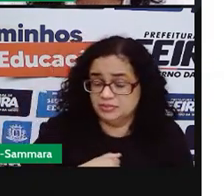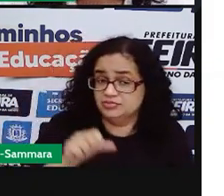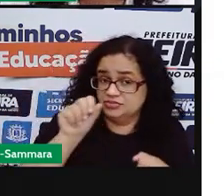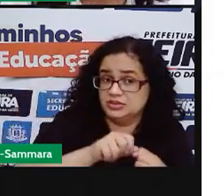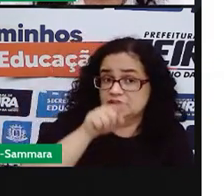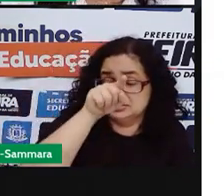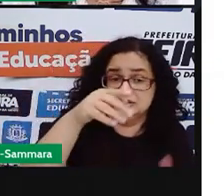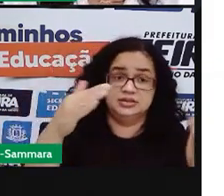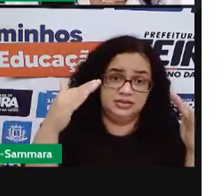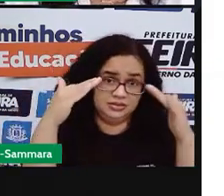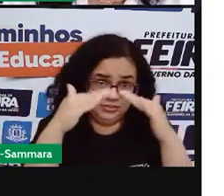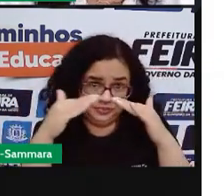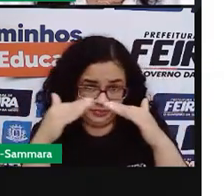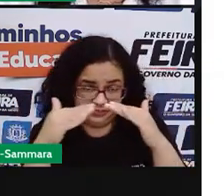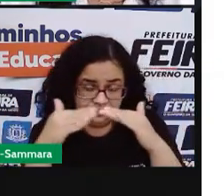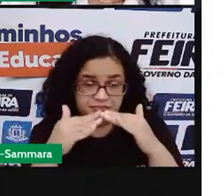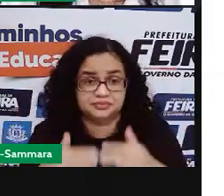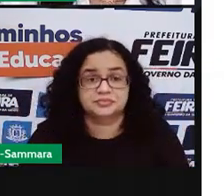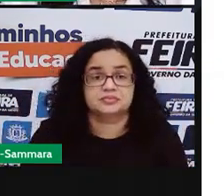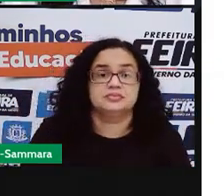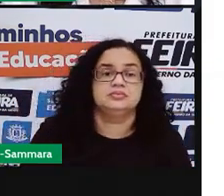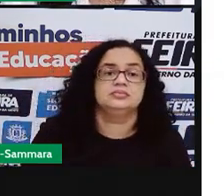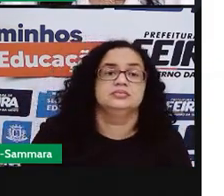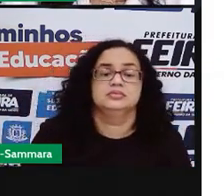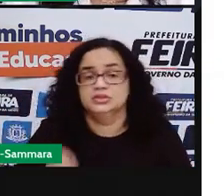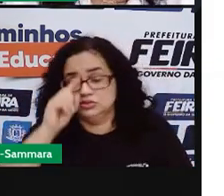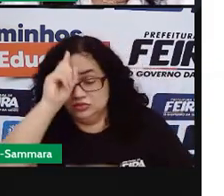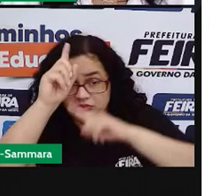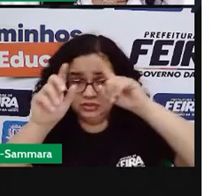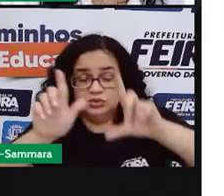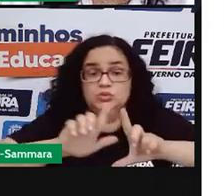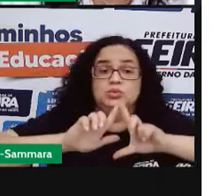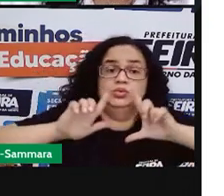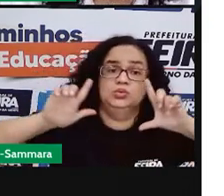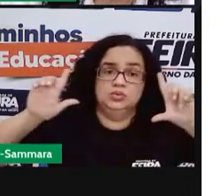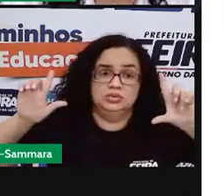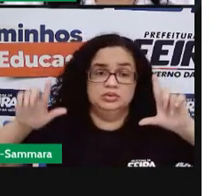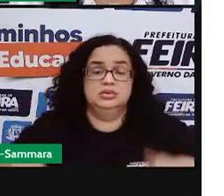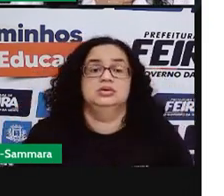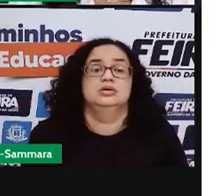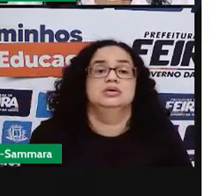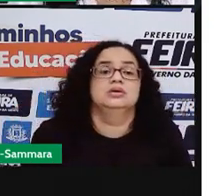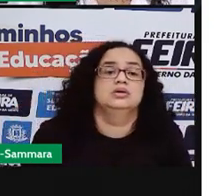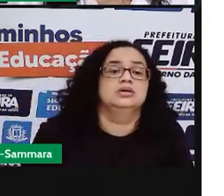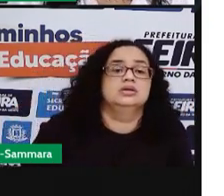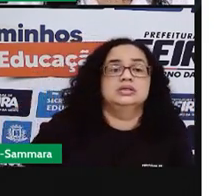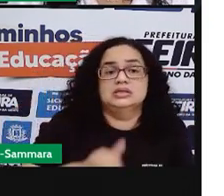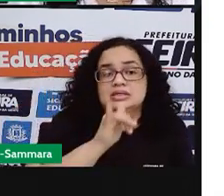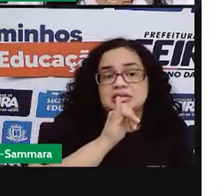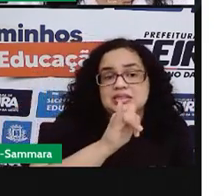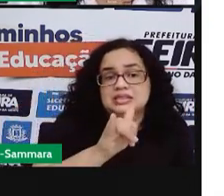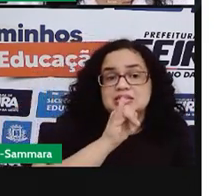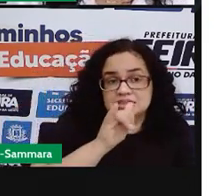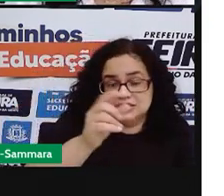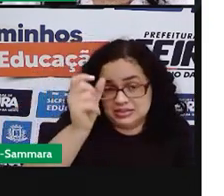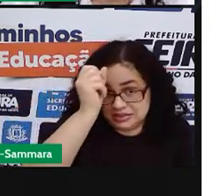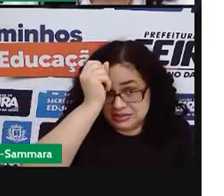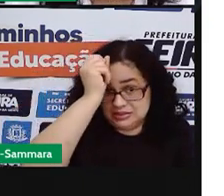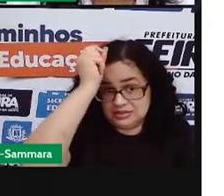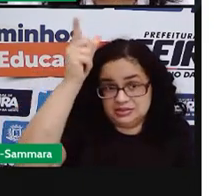você aí em casa. Então, você vai criar um cartaz que divulgue essa ideia.